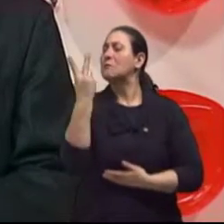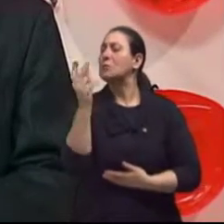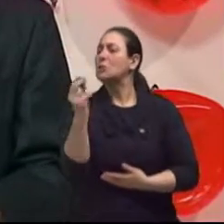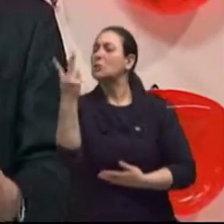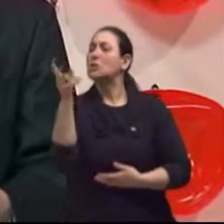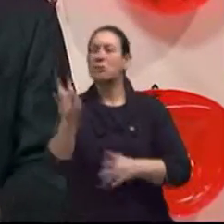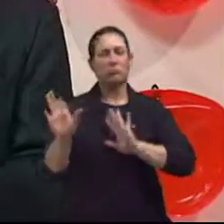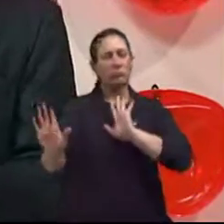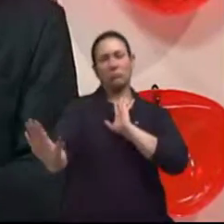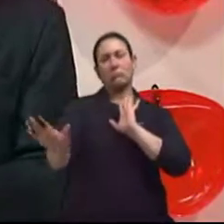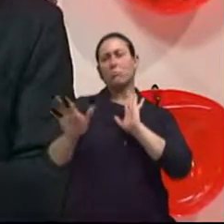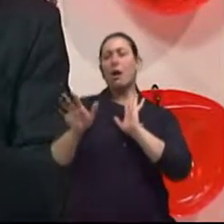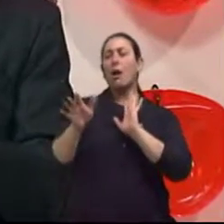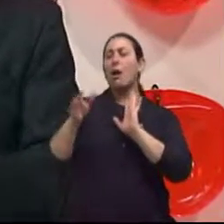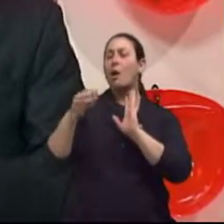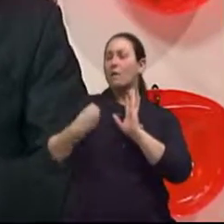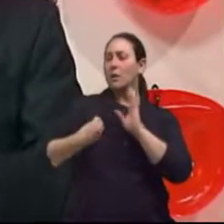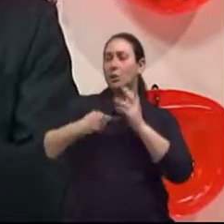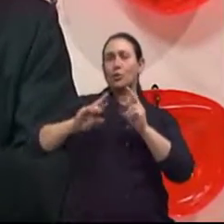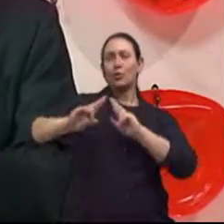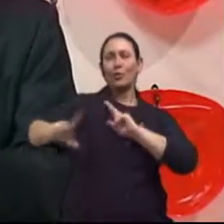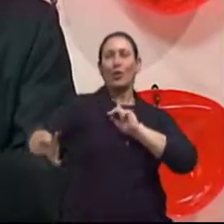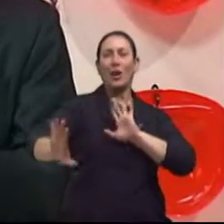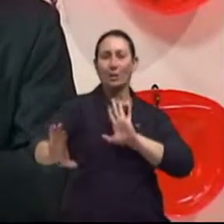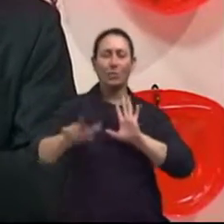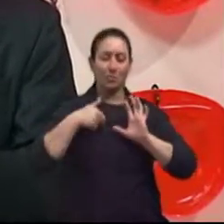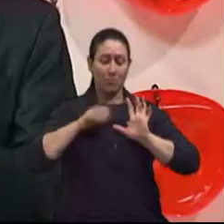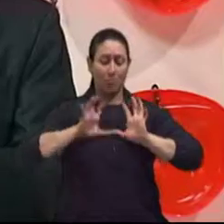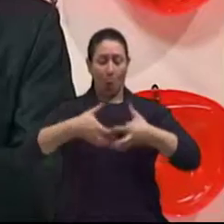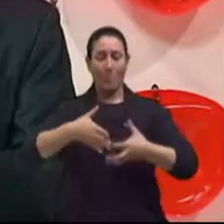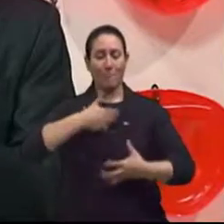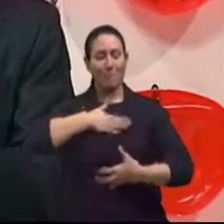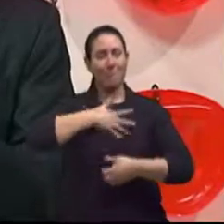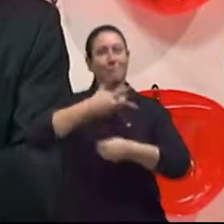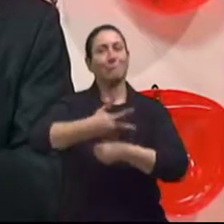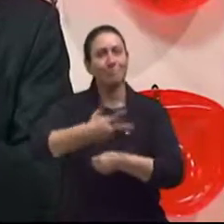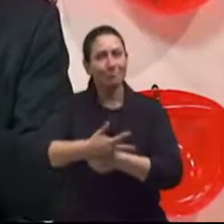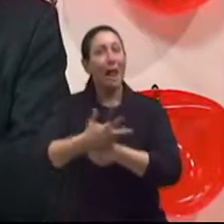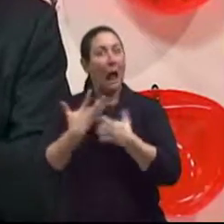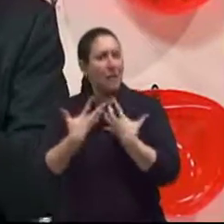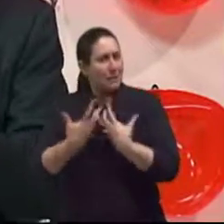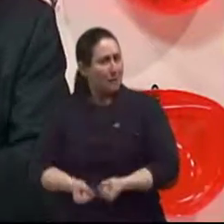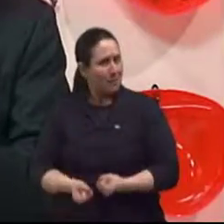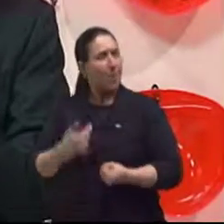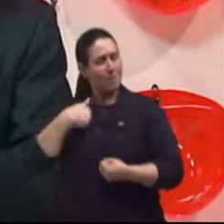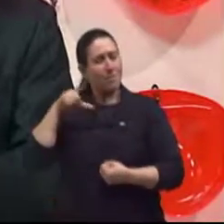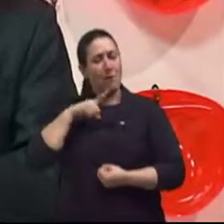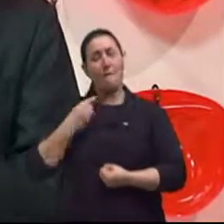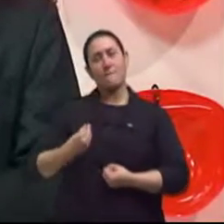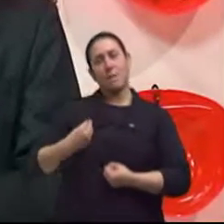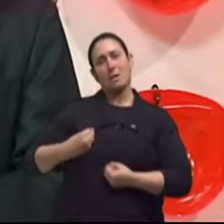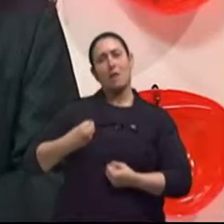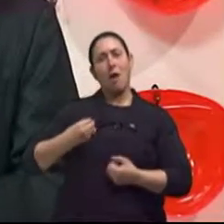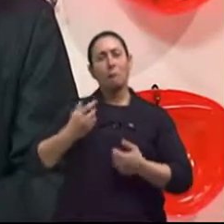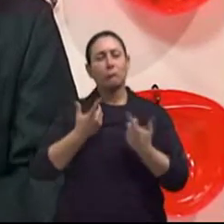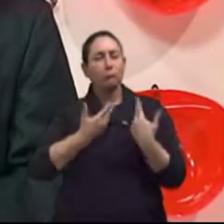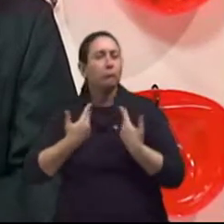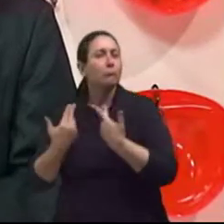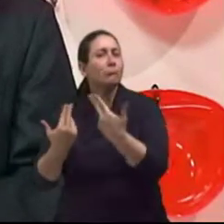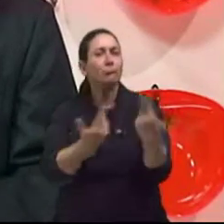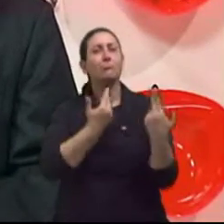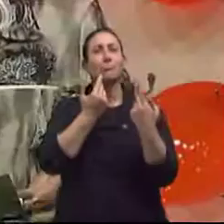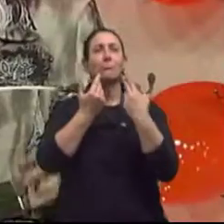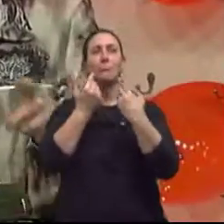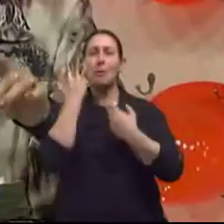poucos. Elas encontraram um nicho nessa idade, aonde elas encontram um padrão de beleza dessa idade também.